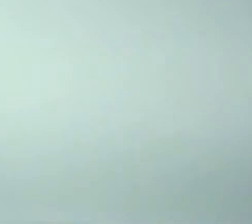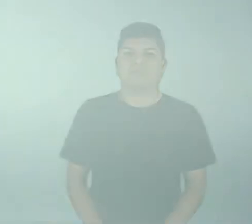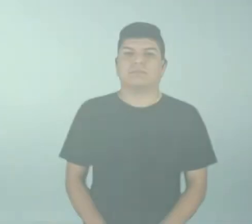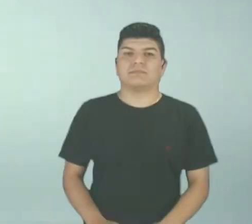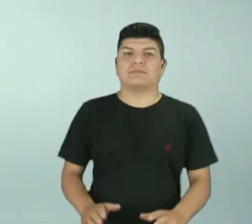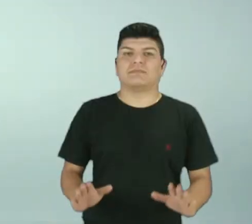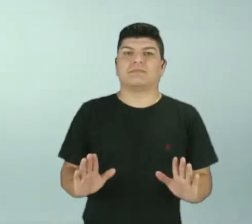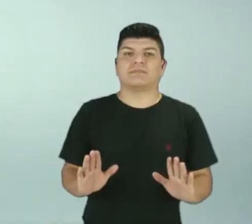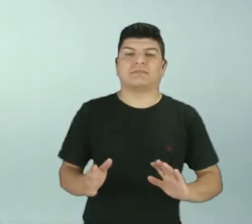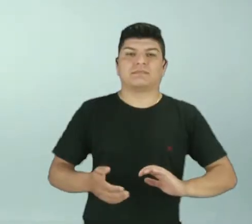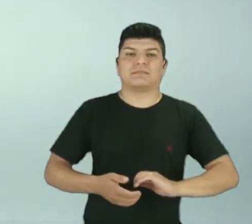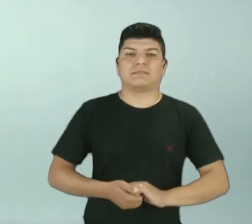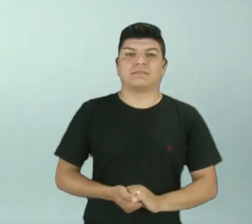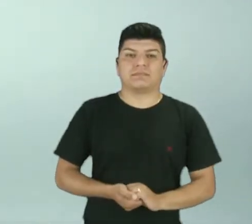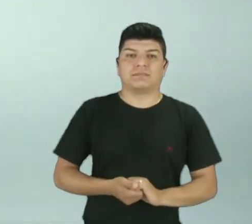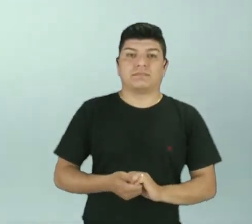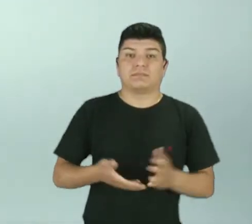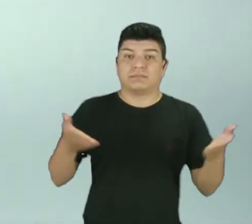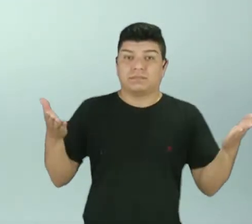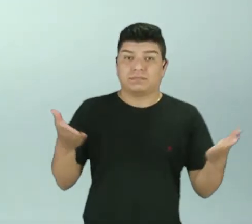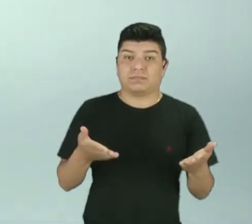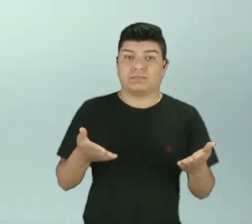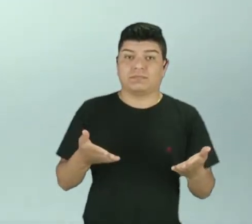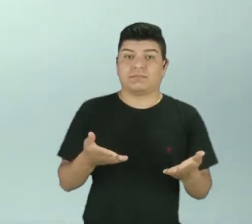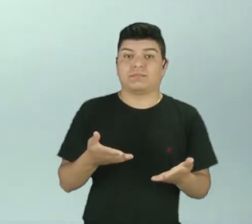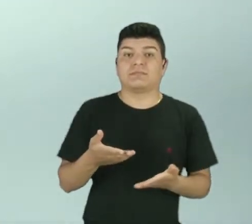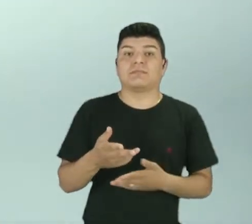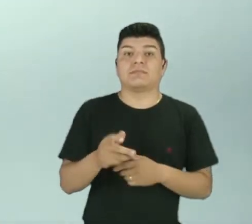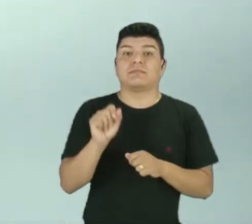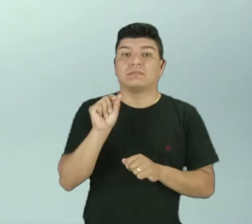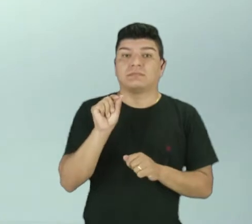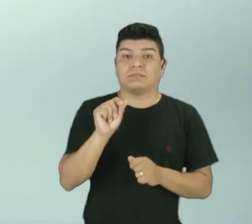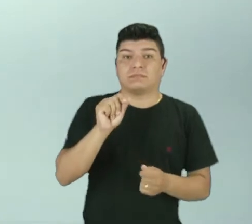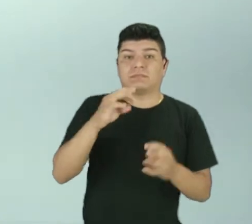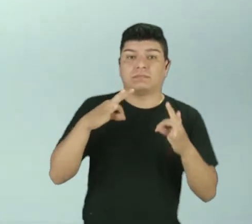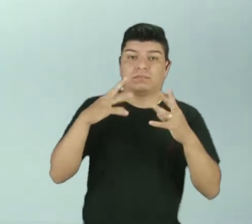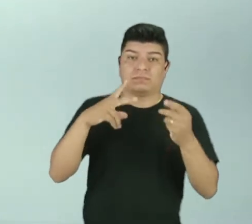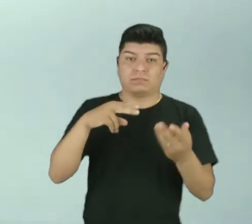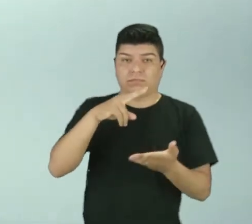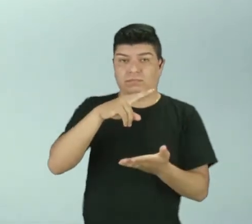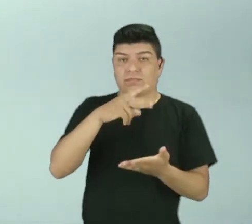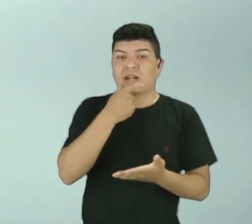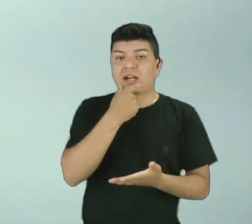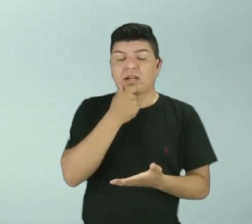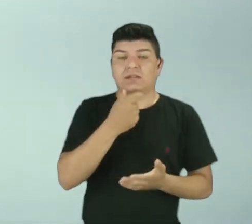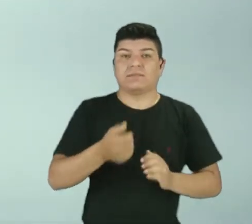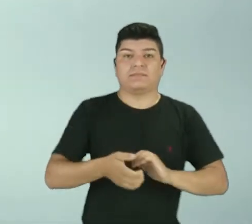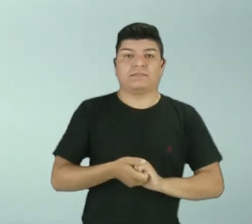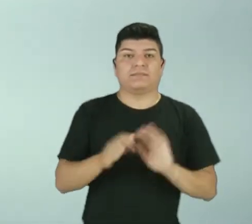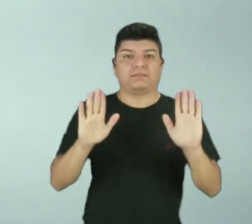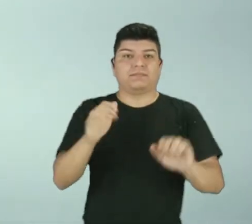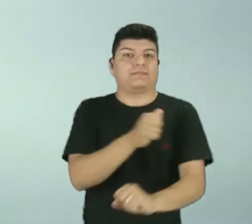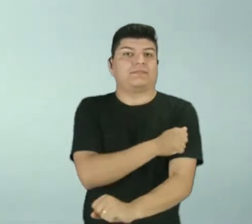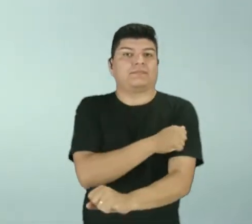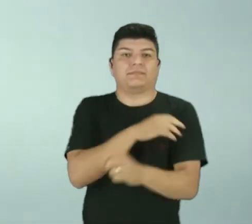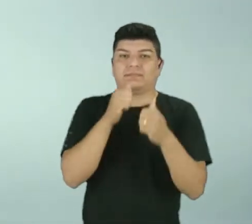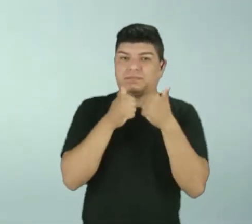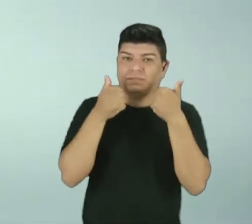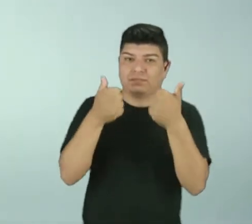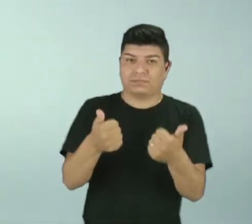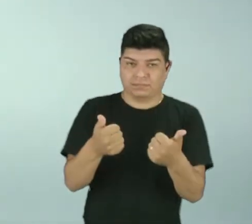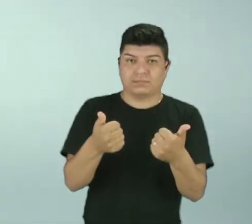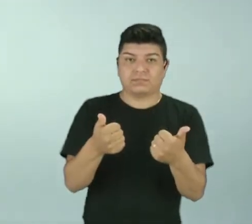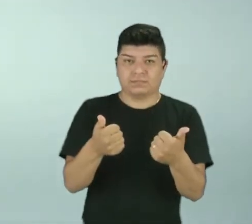Olá estudantes, tudo bem com